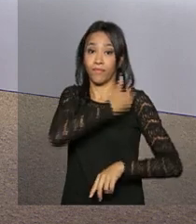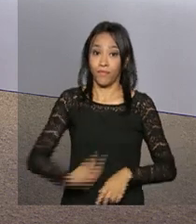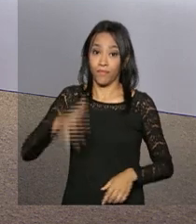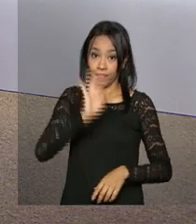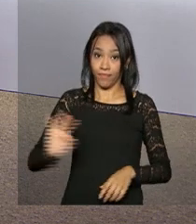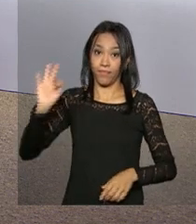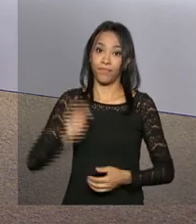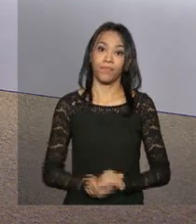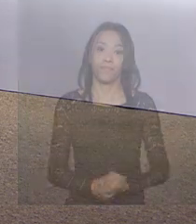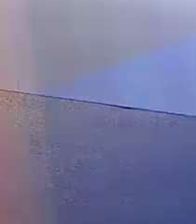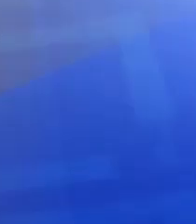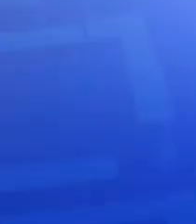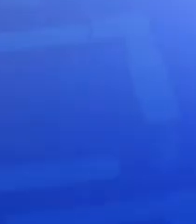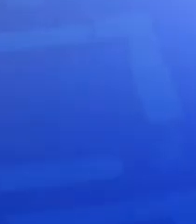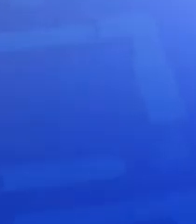do governo federal.